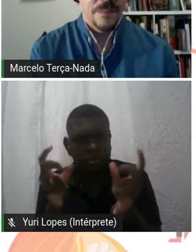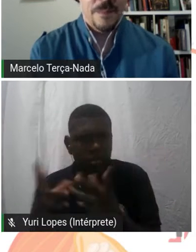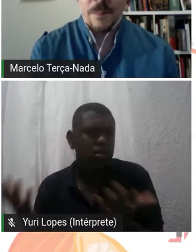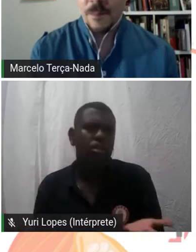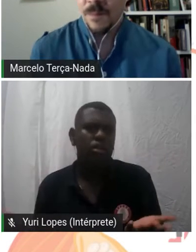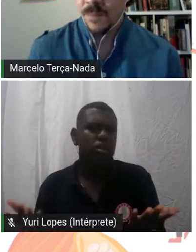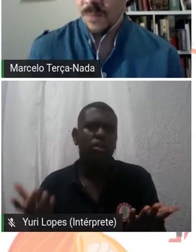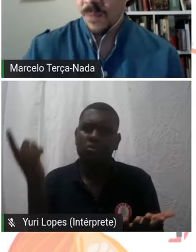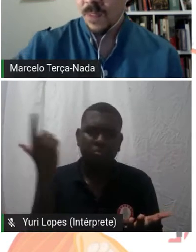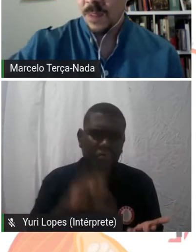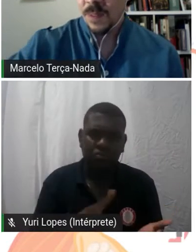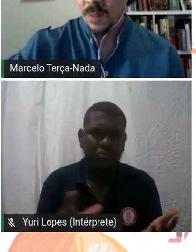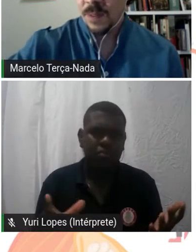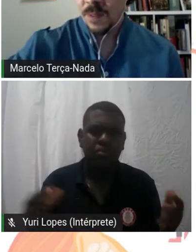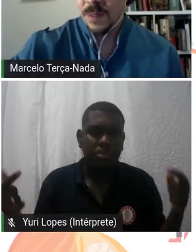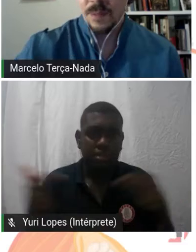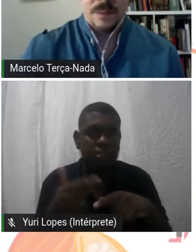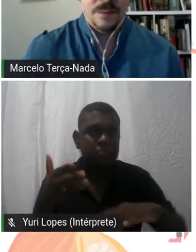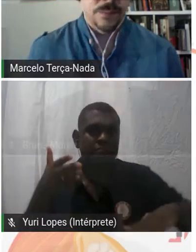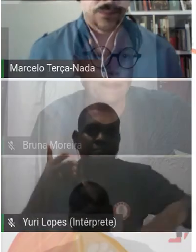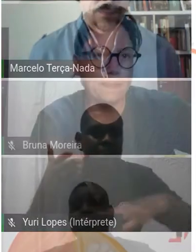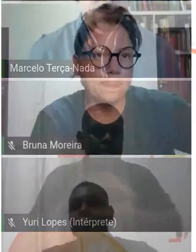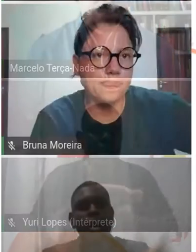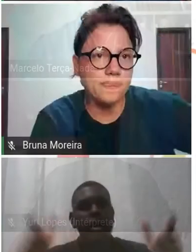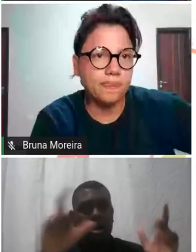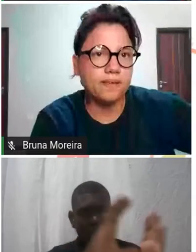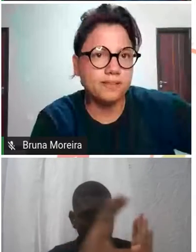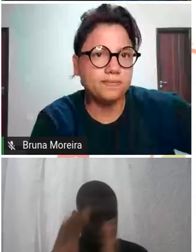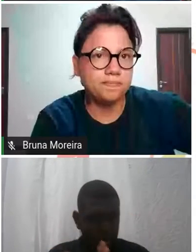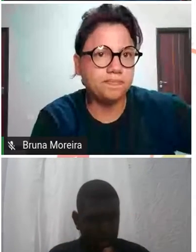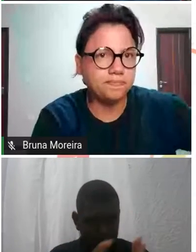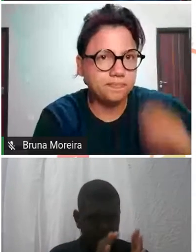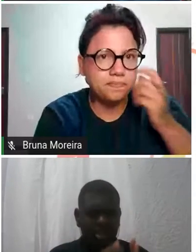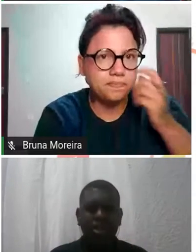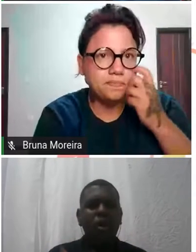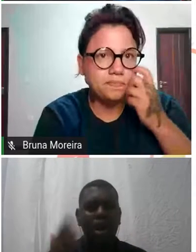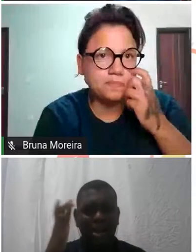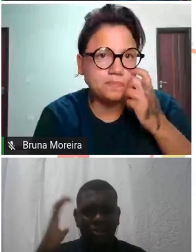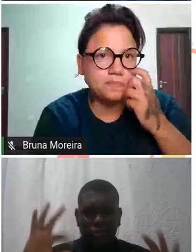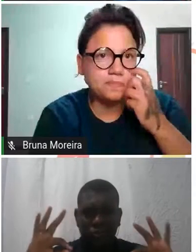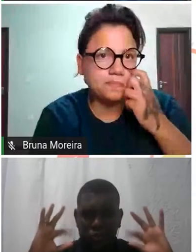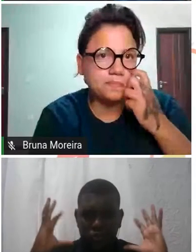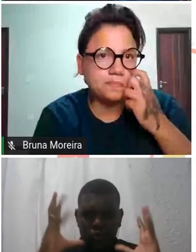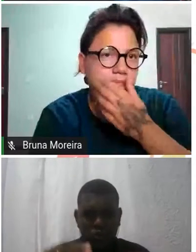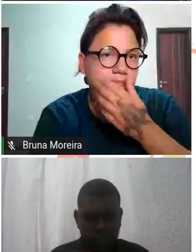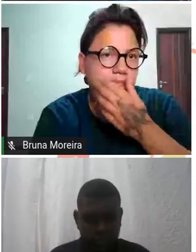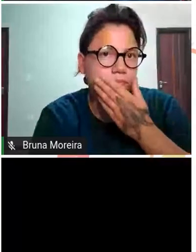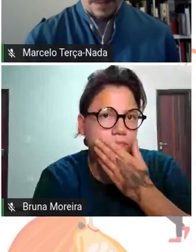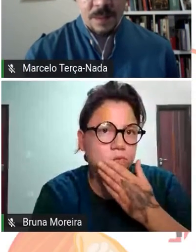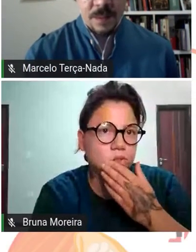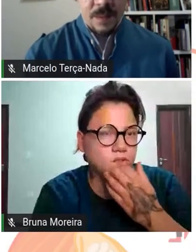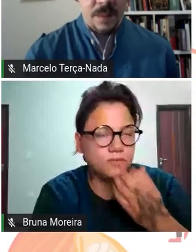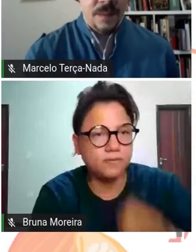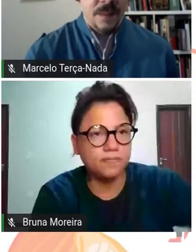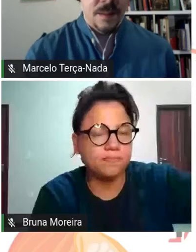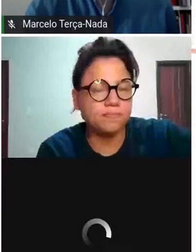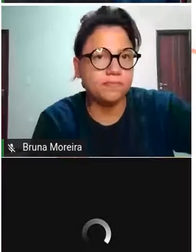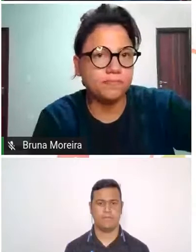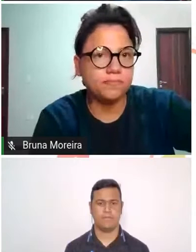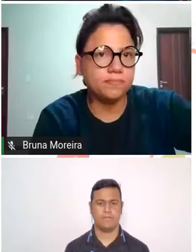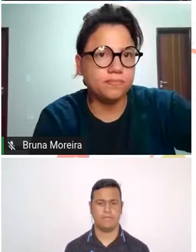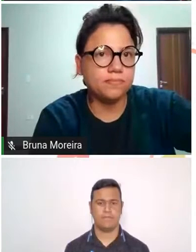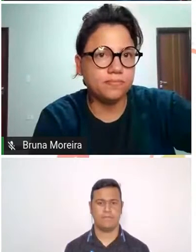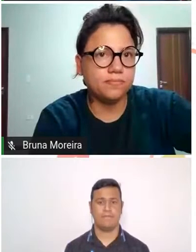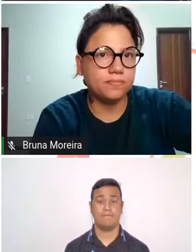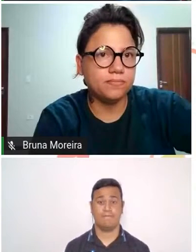acessar mercados importantes. As comunidades que estão ligadas à Coppercook, que têm cooperados,